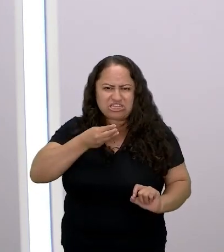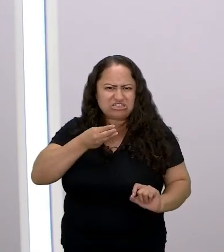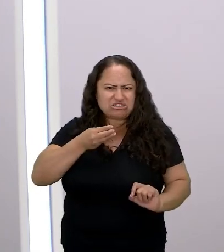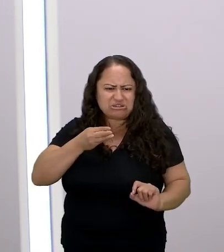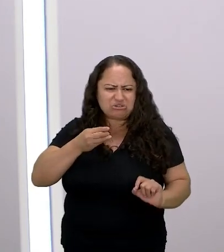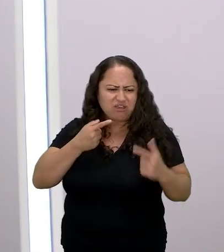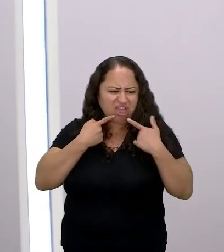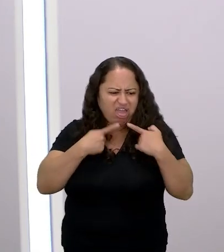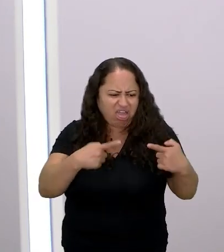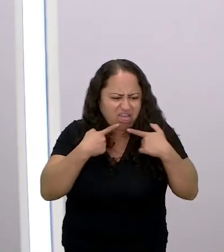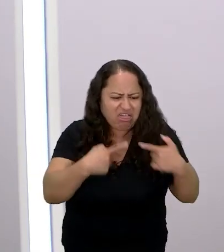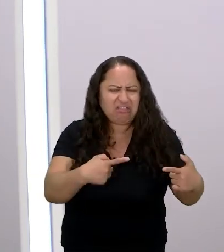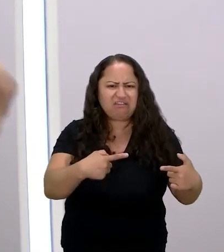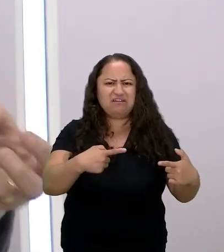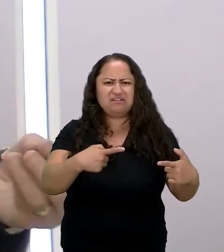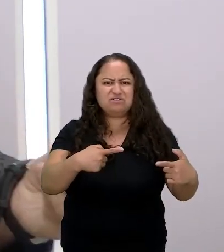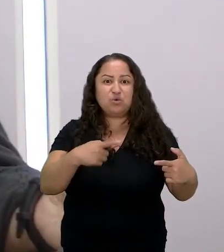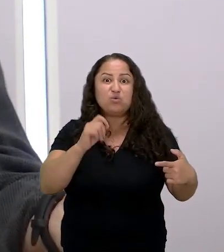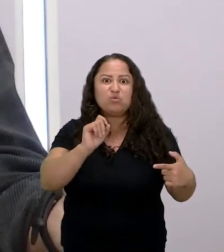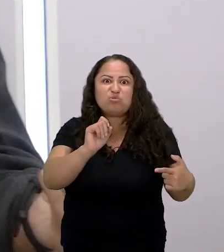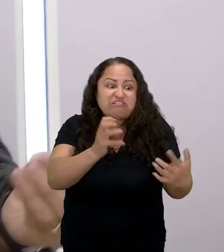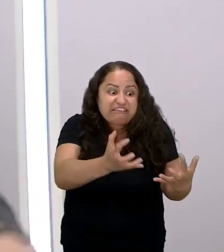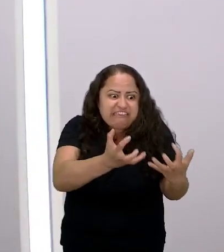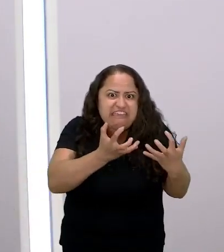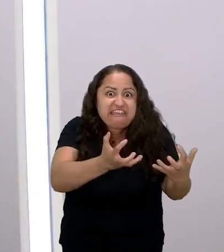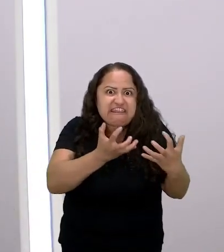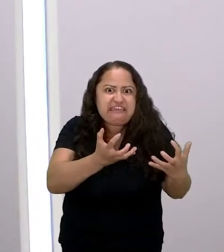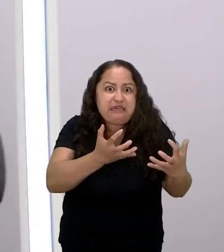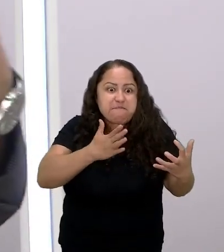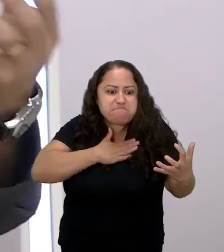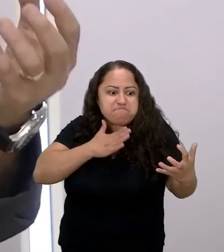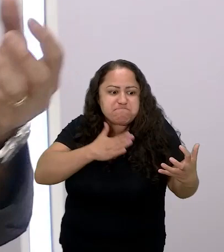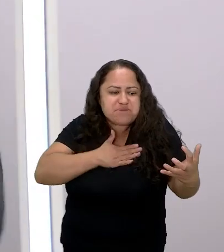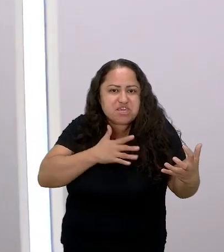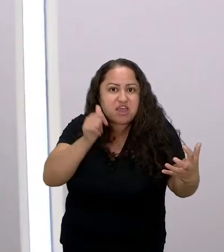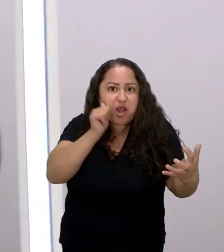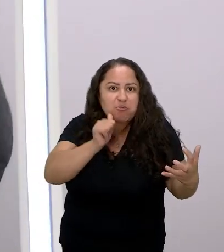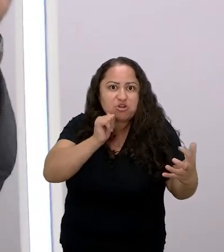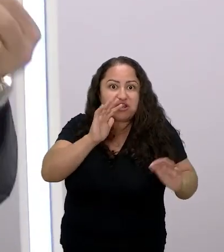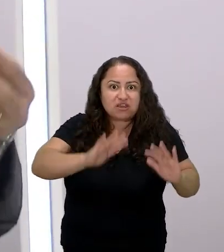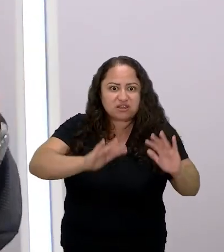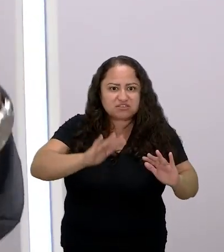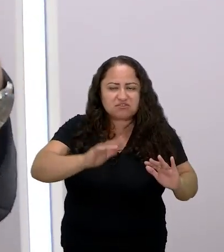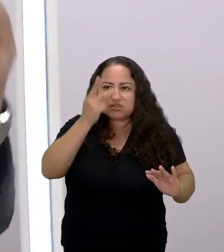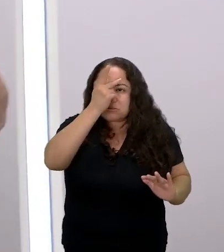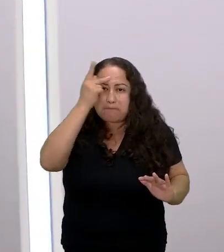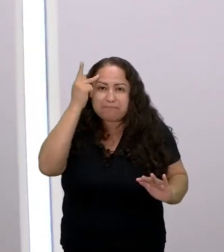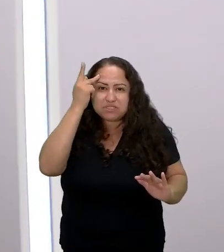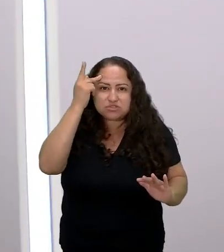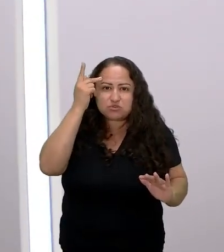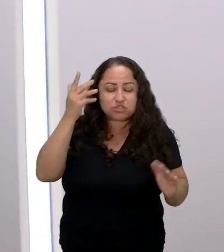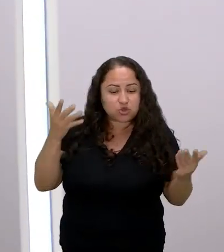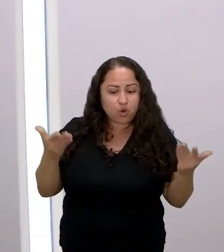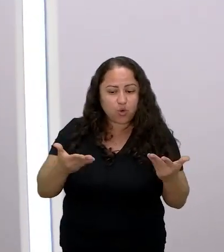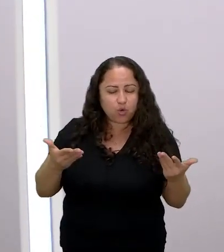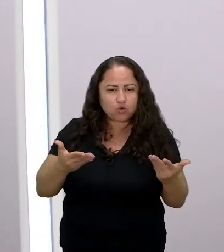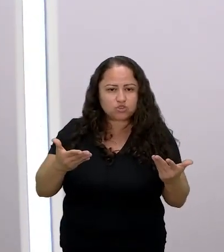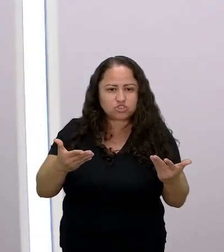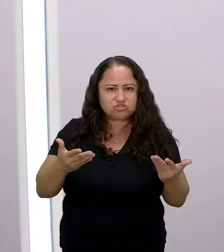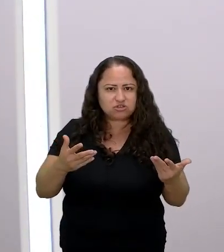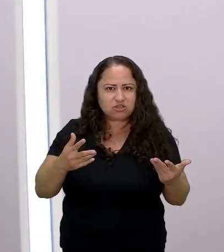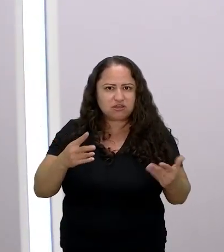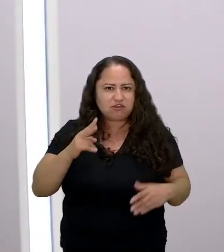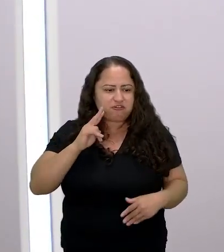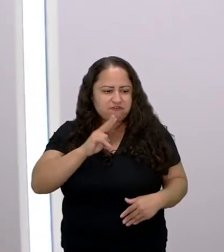destrato a posse né a mulher em muitos lugares e muitas pessoas ainda hoje tratam a mulher como